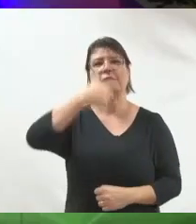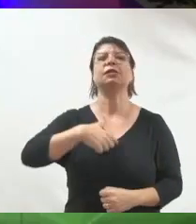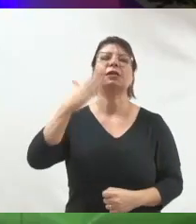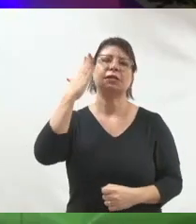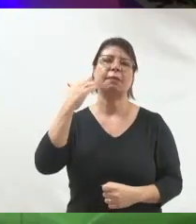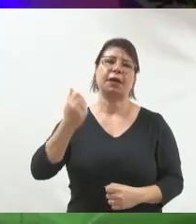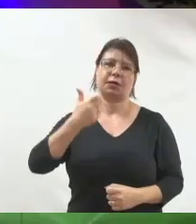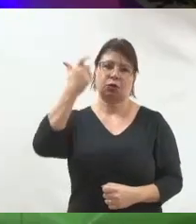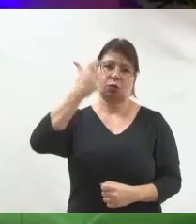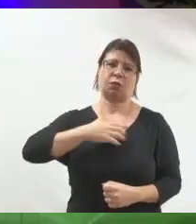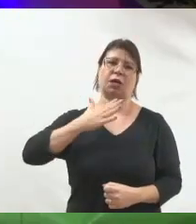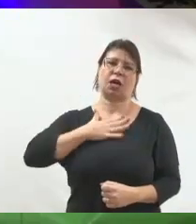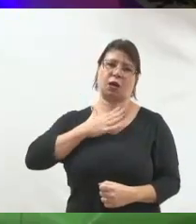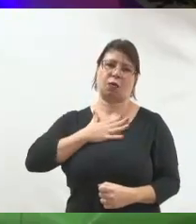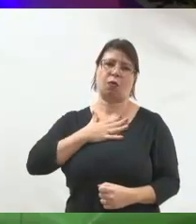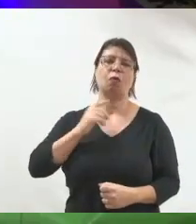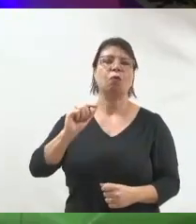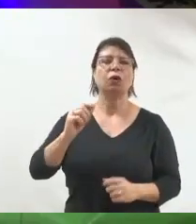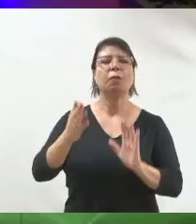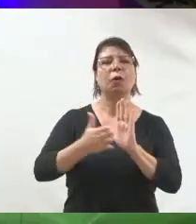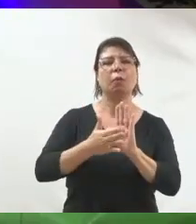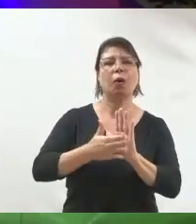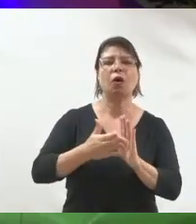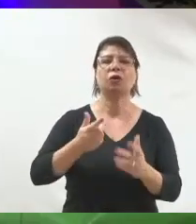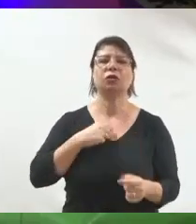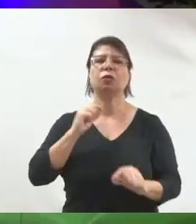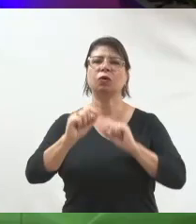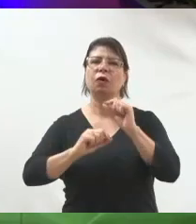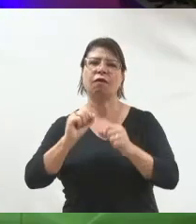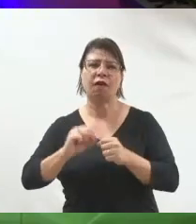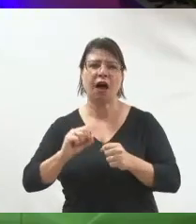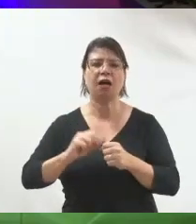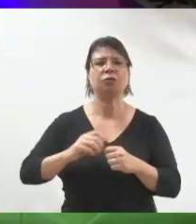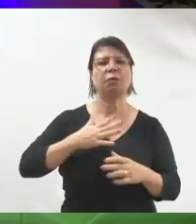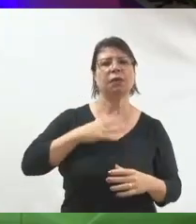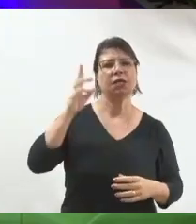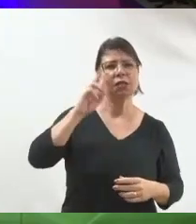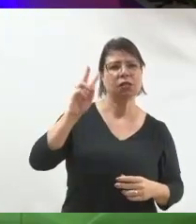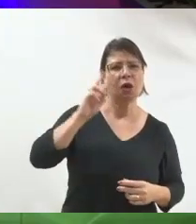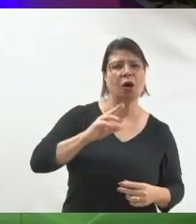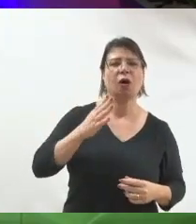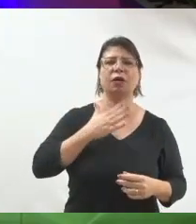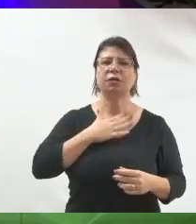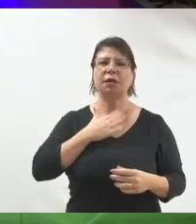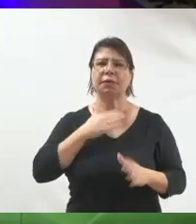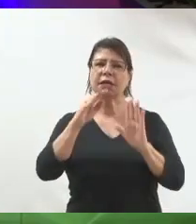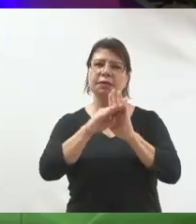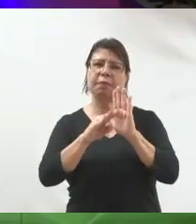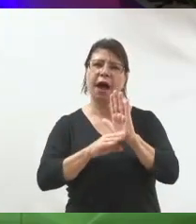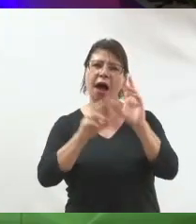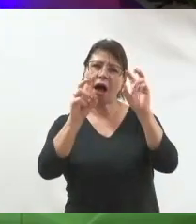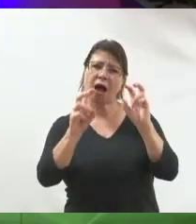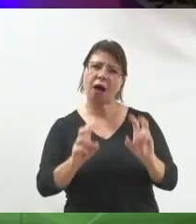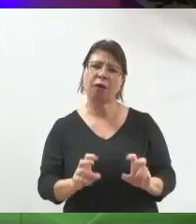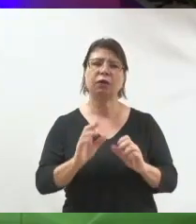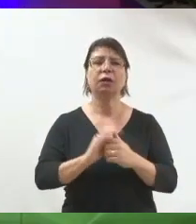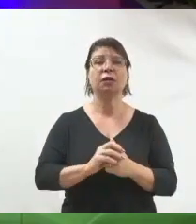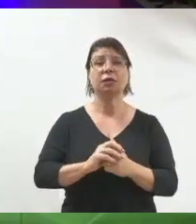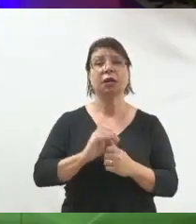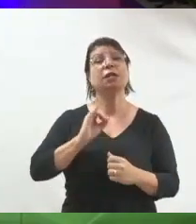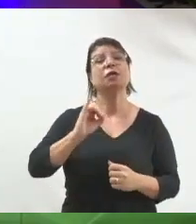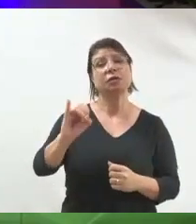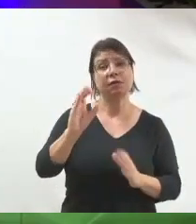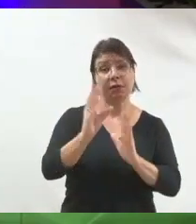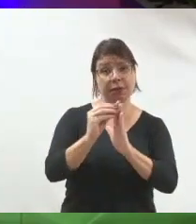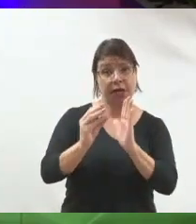sobre o que eu faço, sobre o que eu tenho de proposta, sobre a minha história, sobre as minhas pautas. Então, toda vez que vocês forem pensar